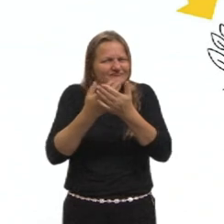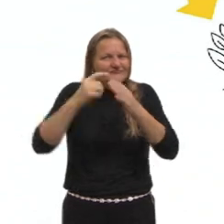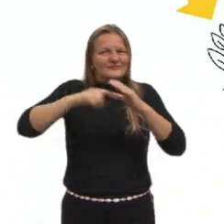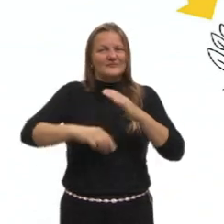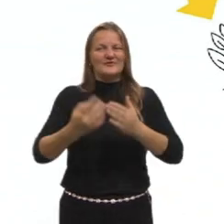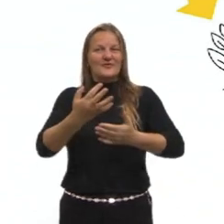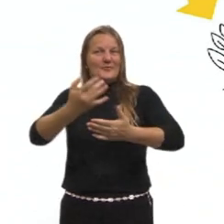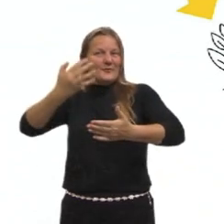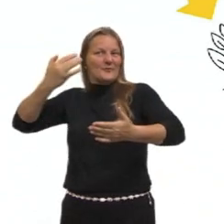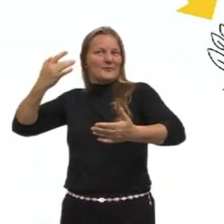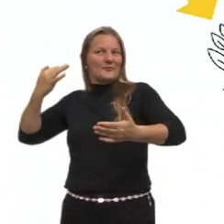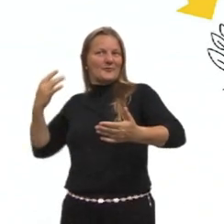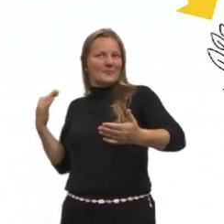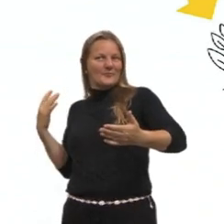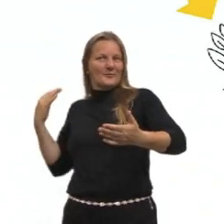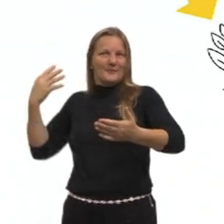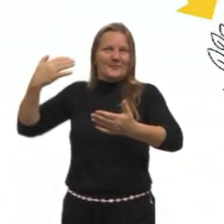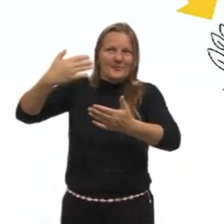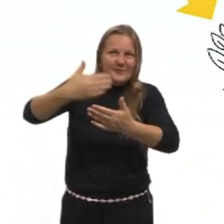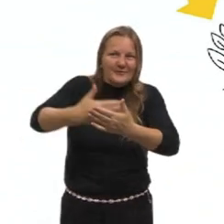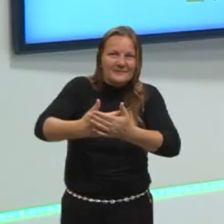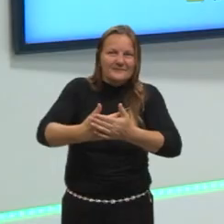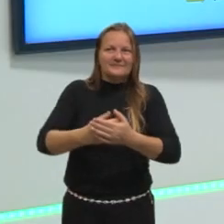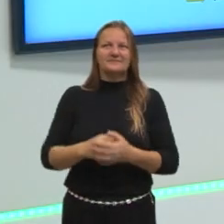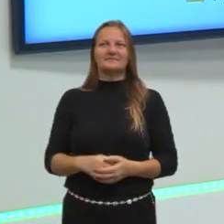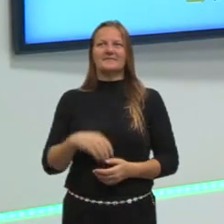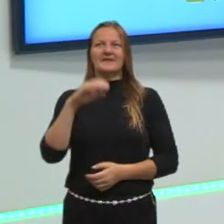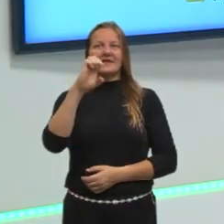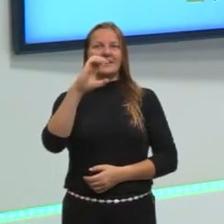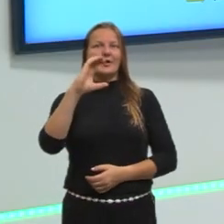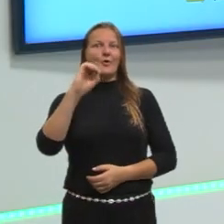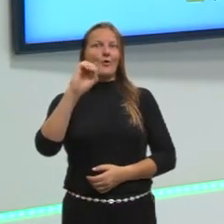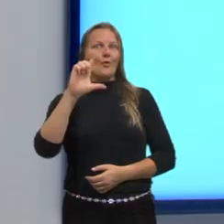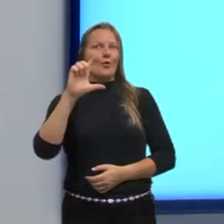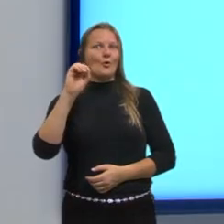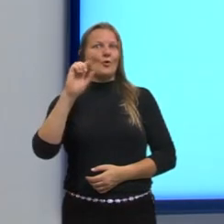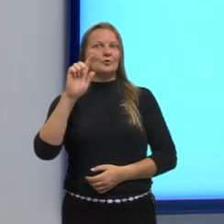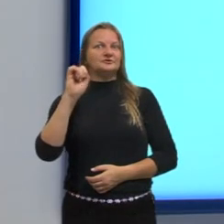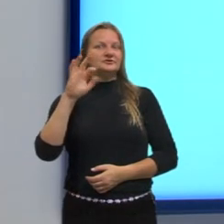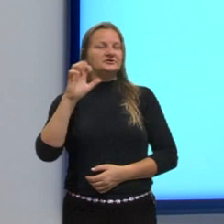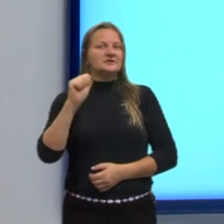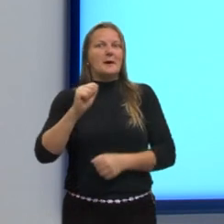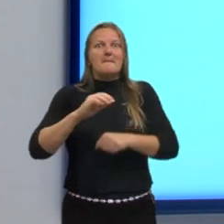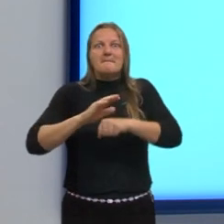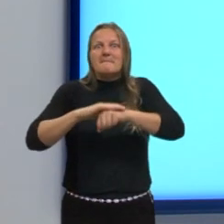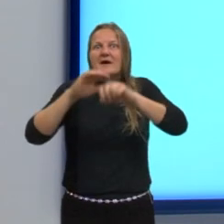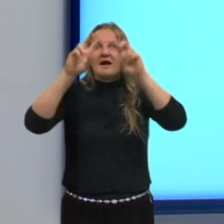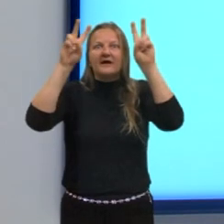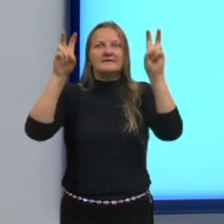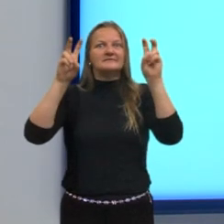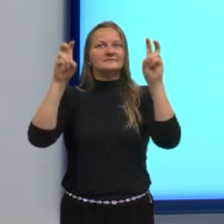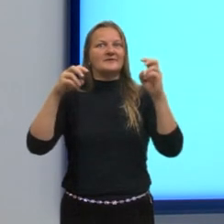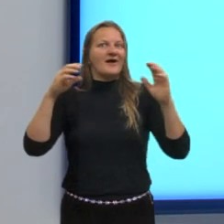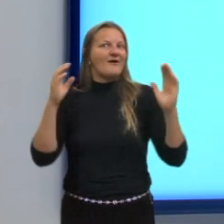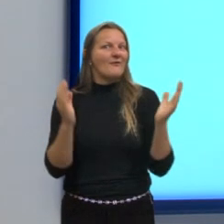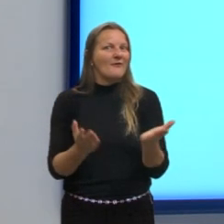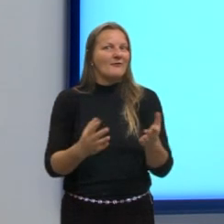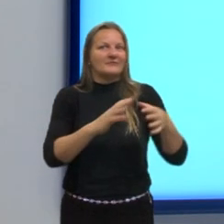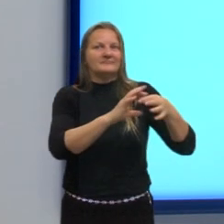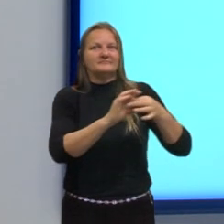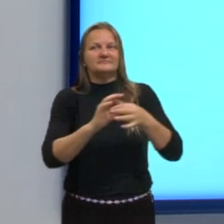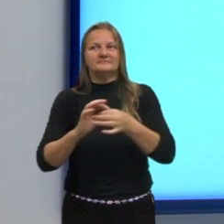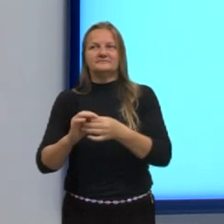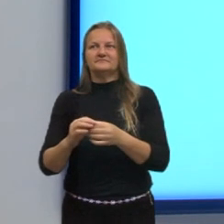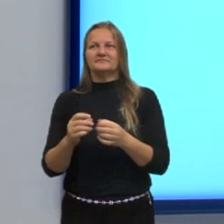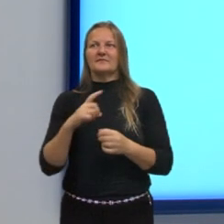as aulas. Então, ecologia, que é um dos temas principais que caem na biologia. Então, eu trouxe